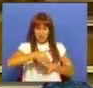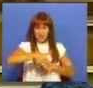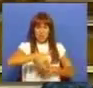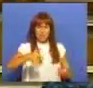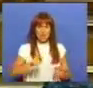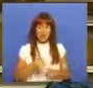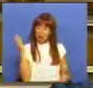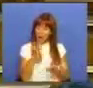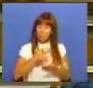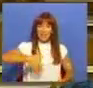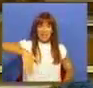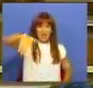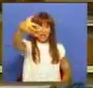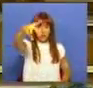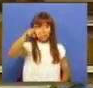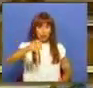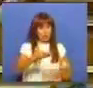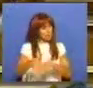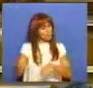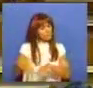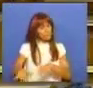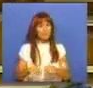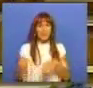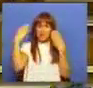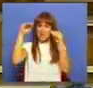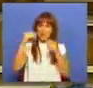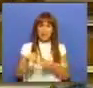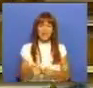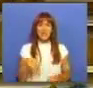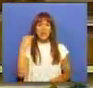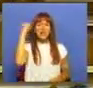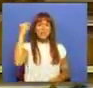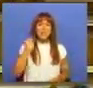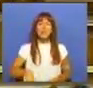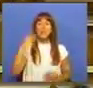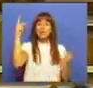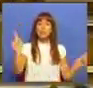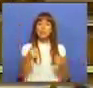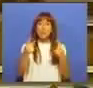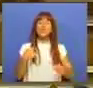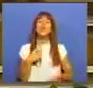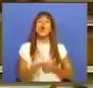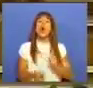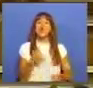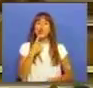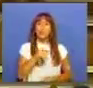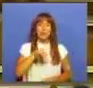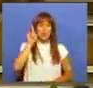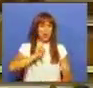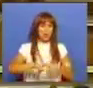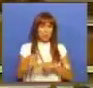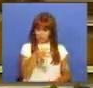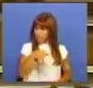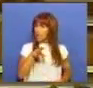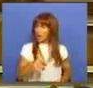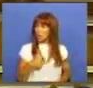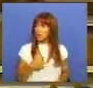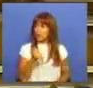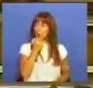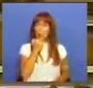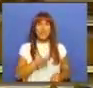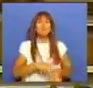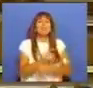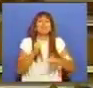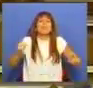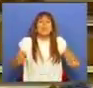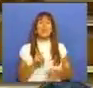que a partir dos 18 anos sejam excluídos do ensino especializado da música. O que eu pergunto, Sra. Deputada, é o Partido Socialista estar tão contente